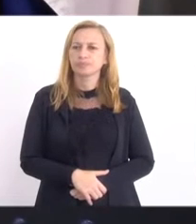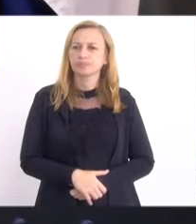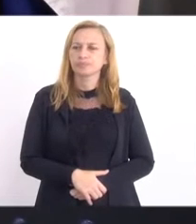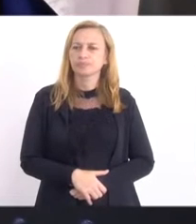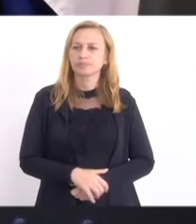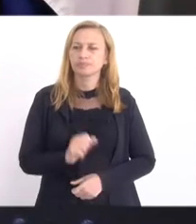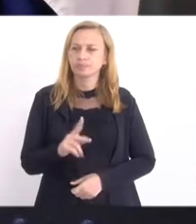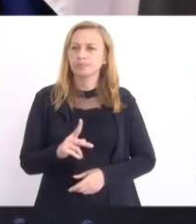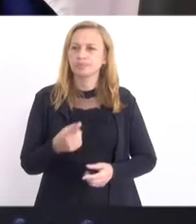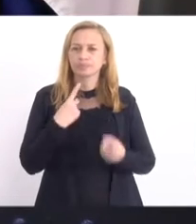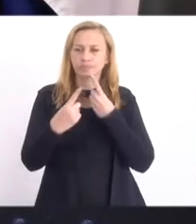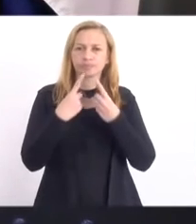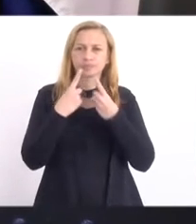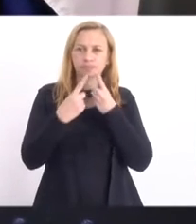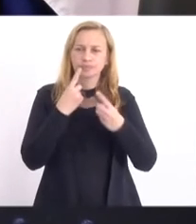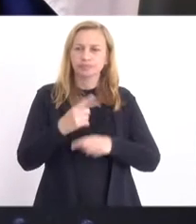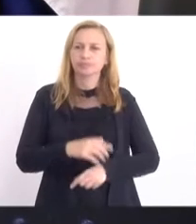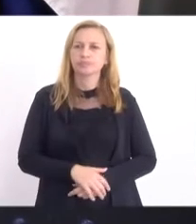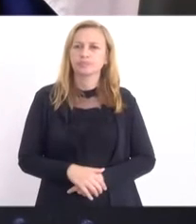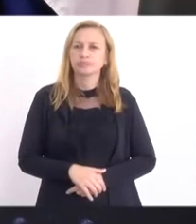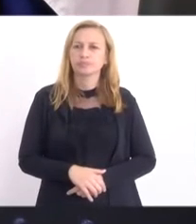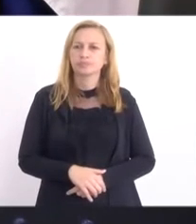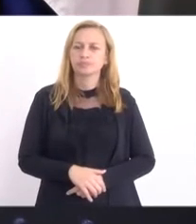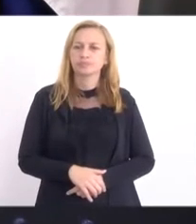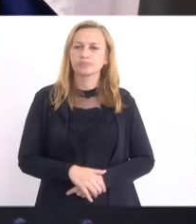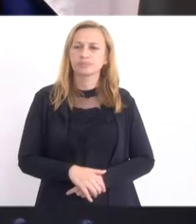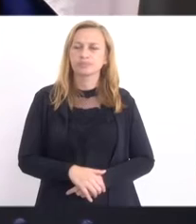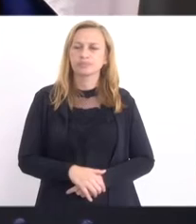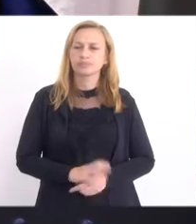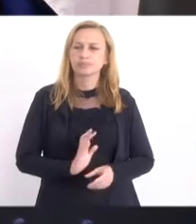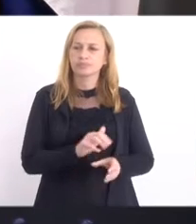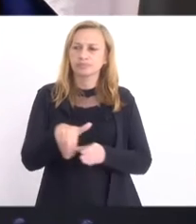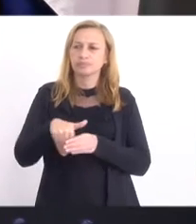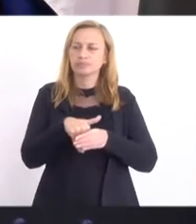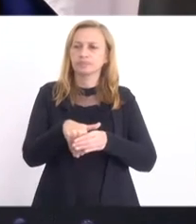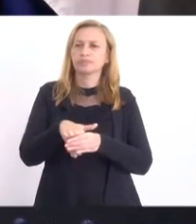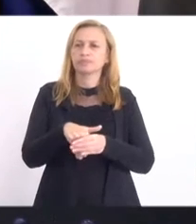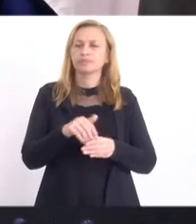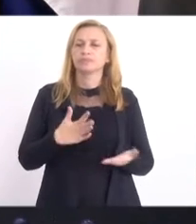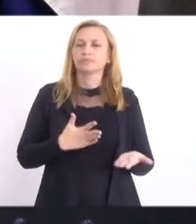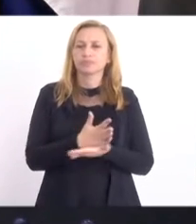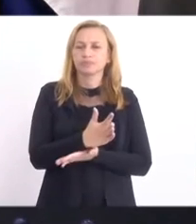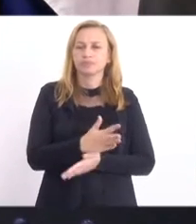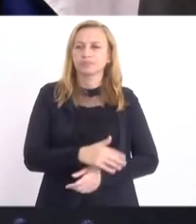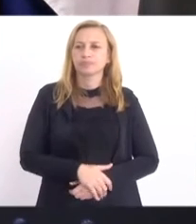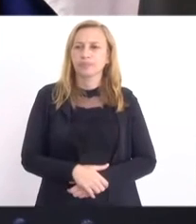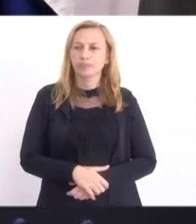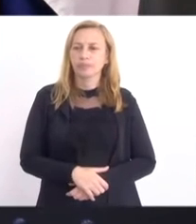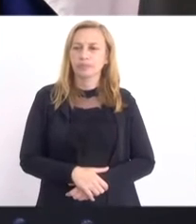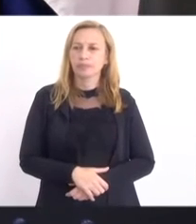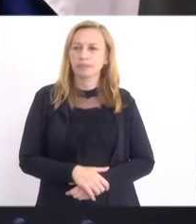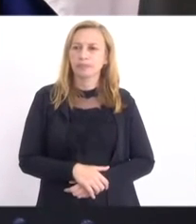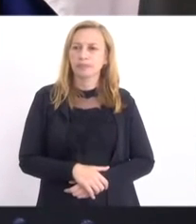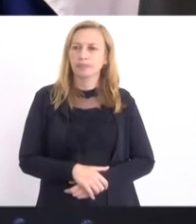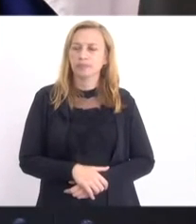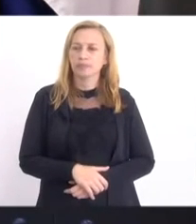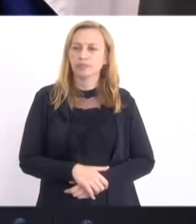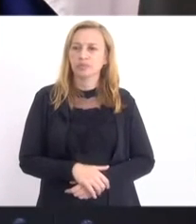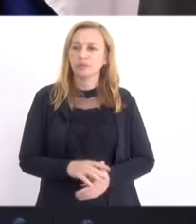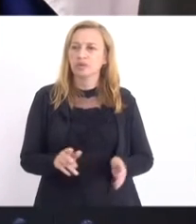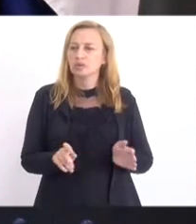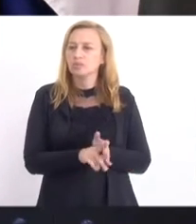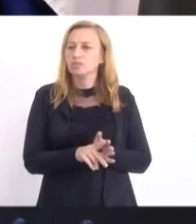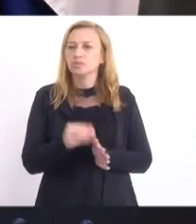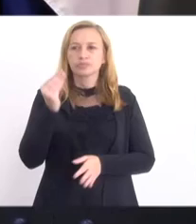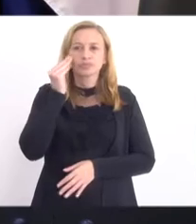Ok. Em discussão, em votação, aprovado. Na verdade, então, o projeto